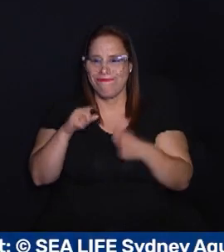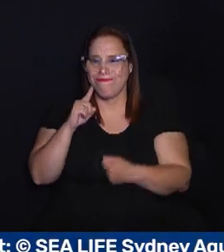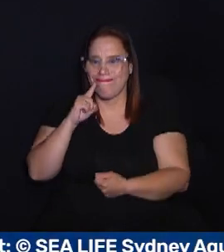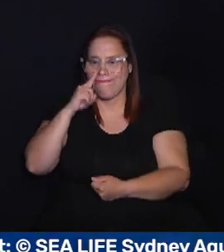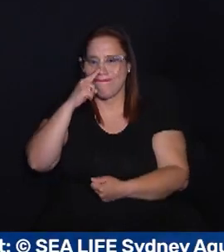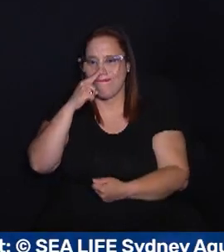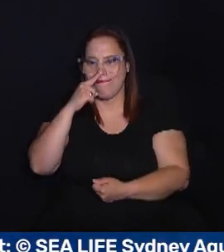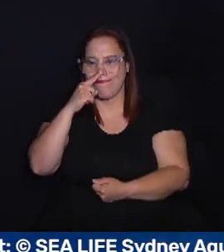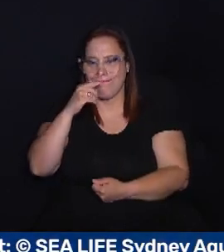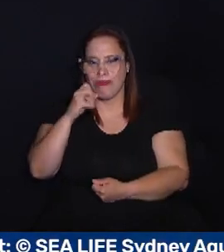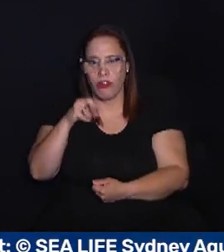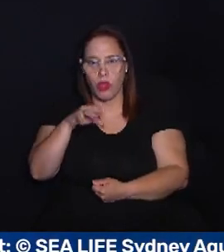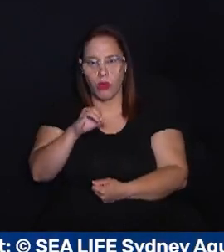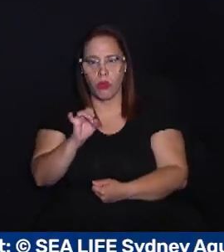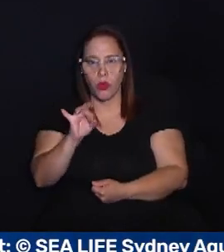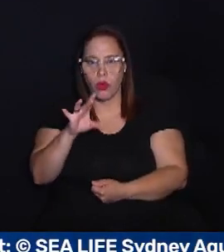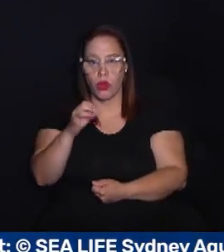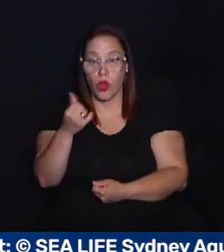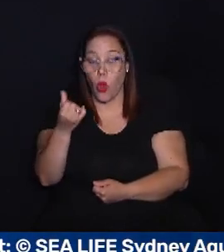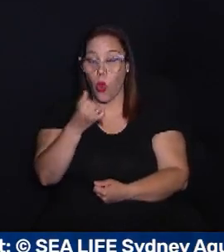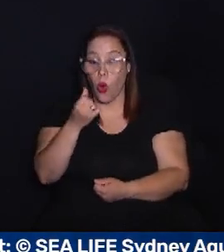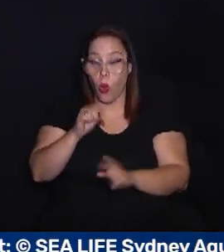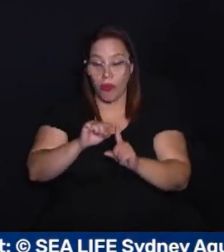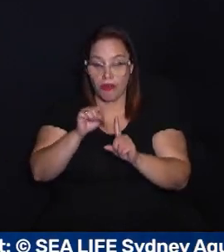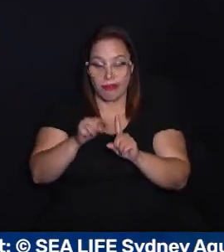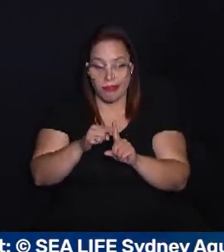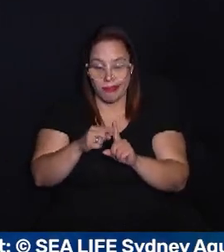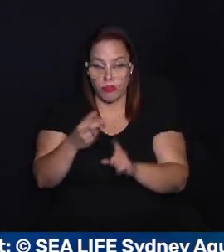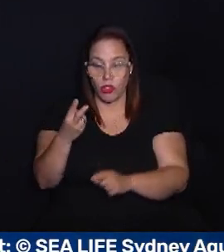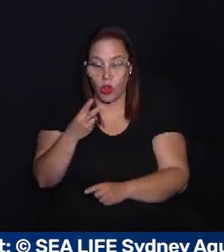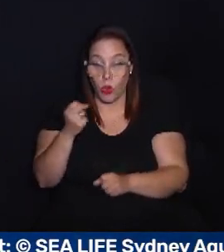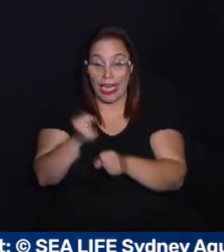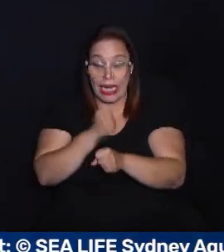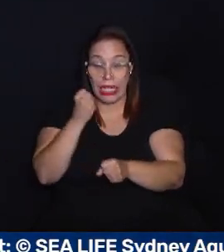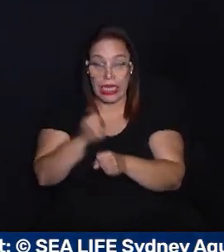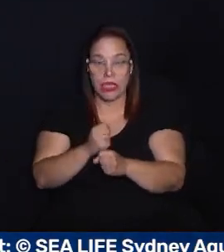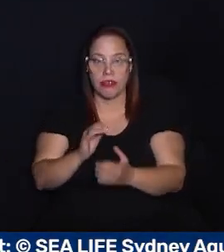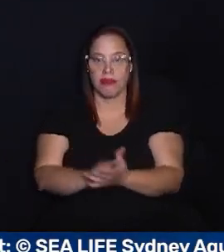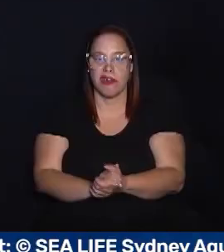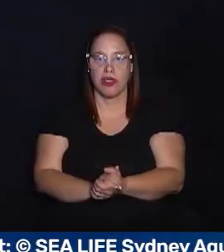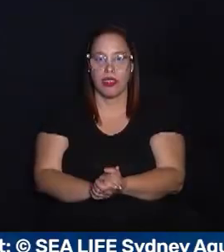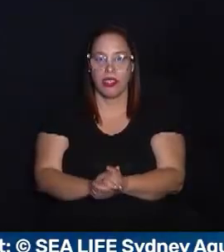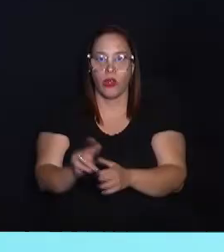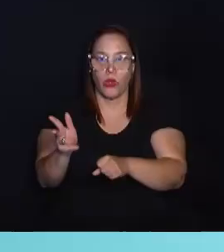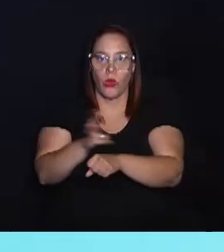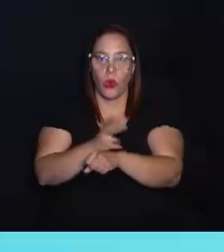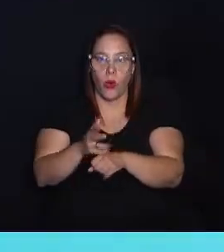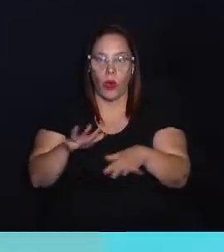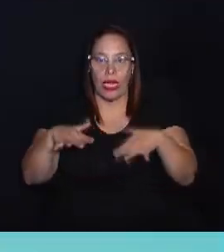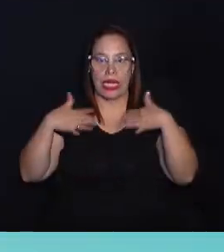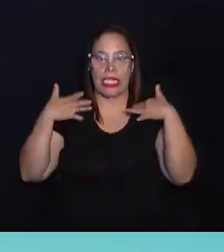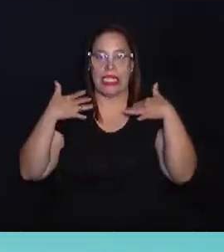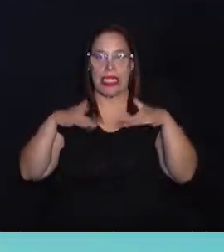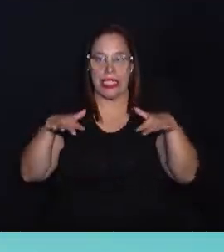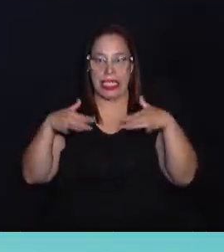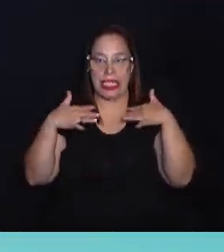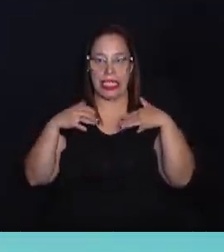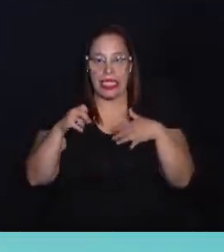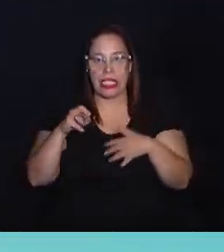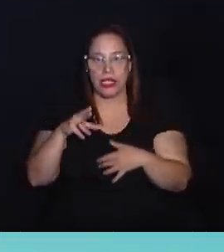criticamente ameaçado, pois as fêmeas só têm uma gestação a cada dois anos. Em vídeo